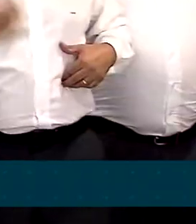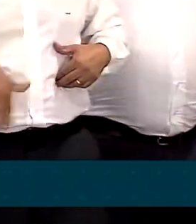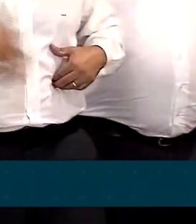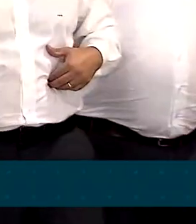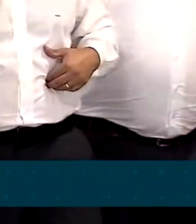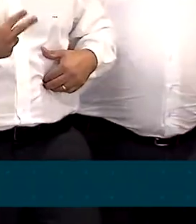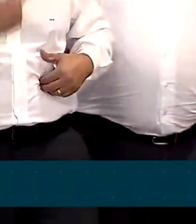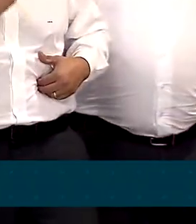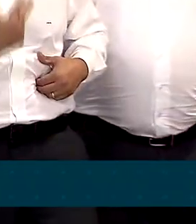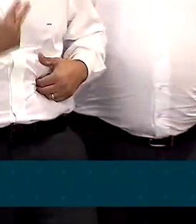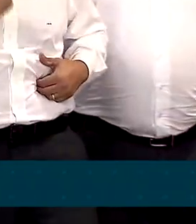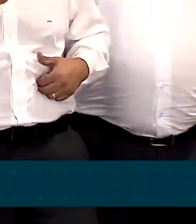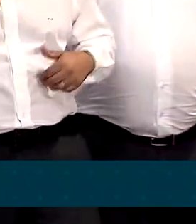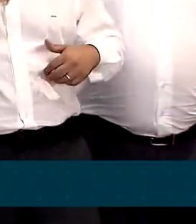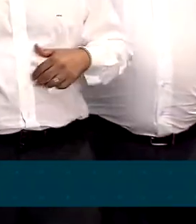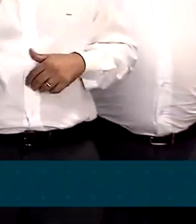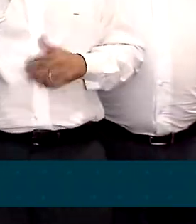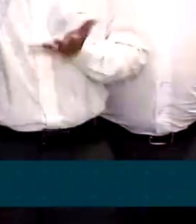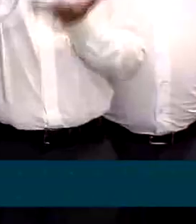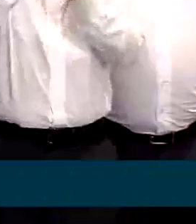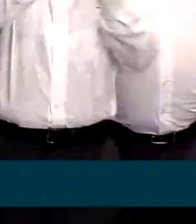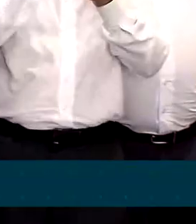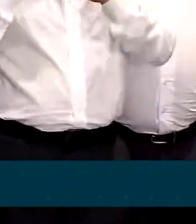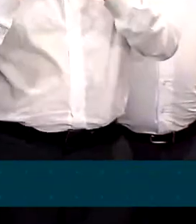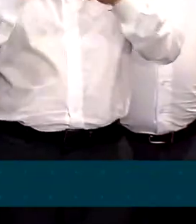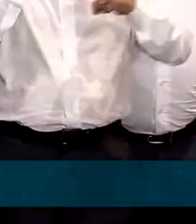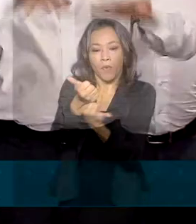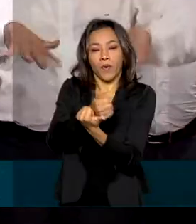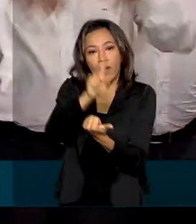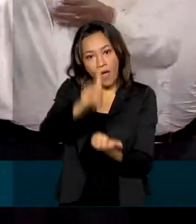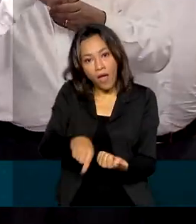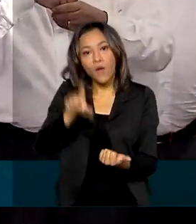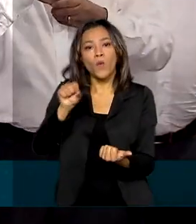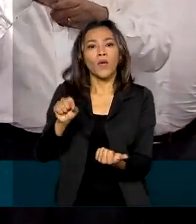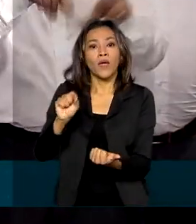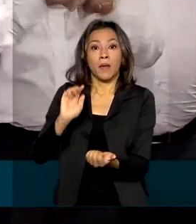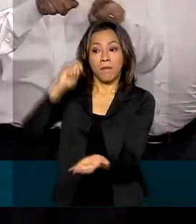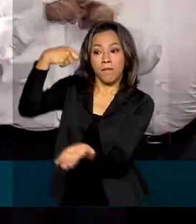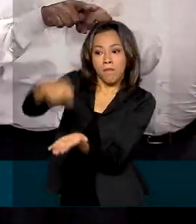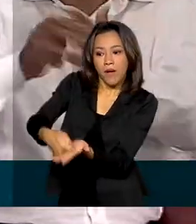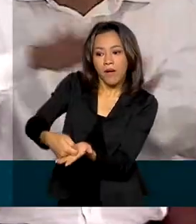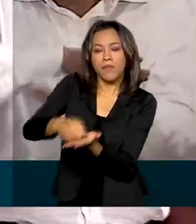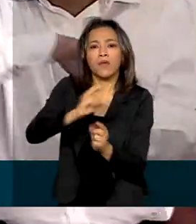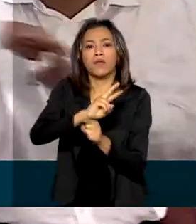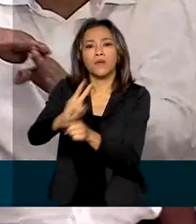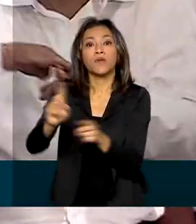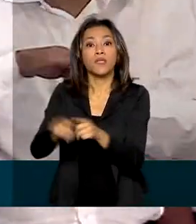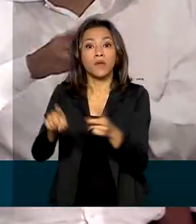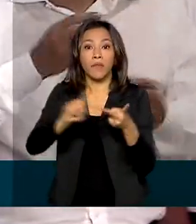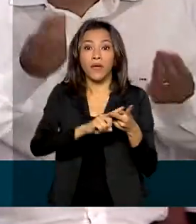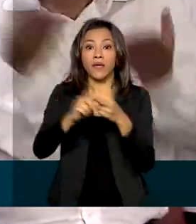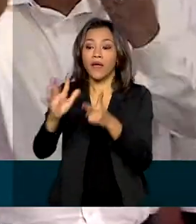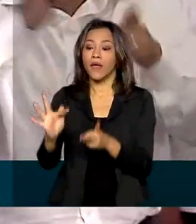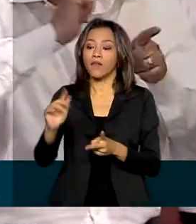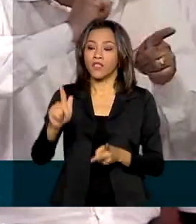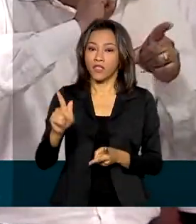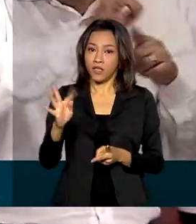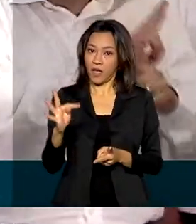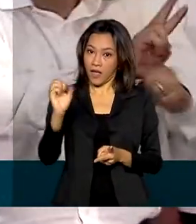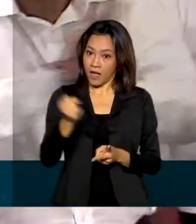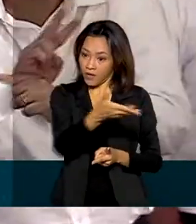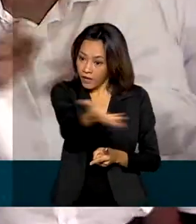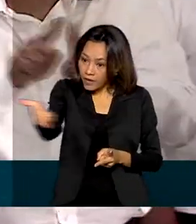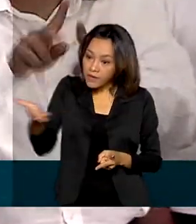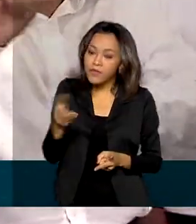Outra medida de apoio à população do Acre é a pausa no pagamento de crédito e a liberação do FGTS para a população